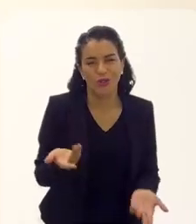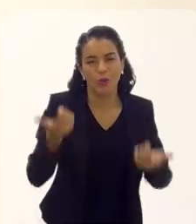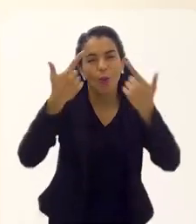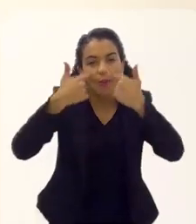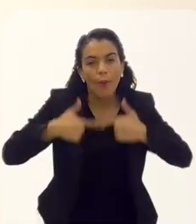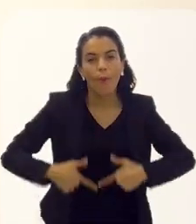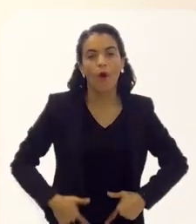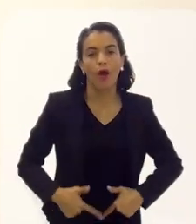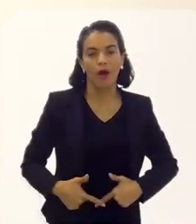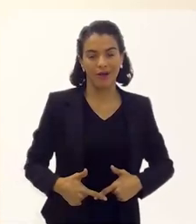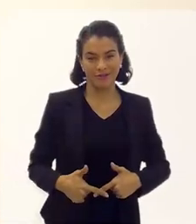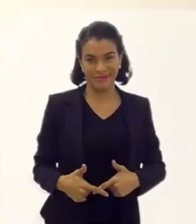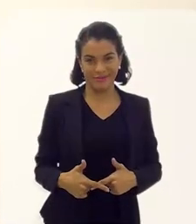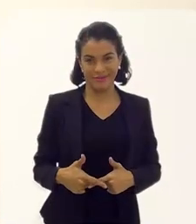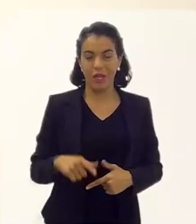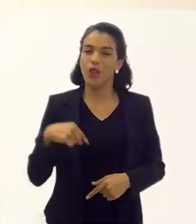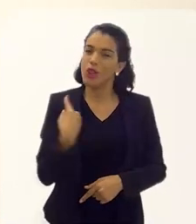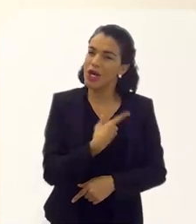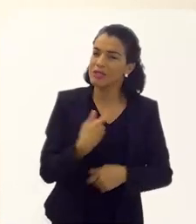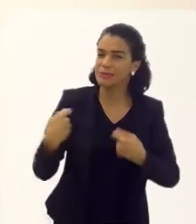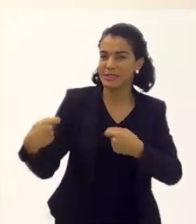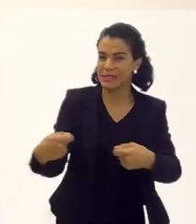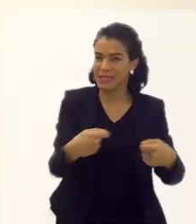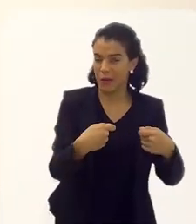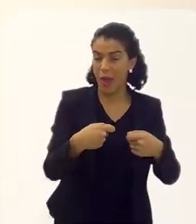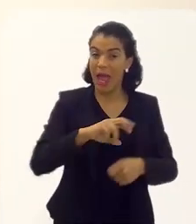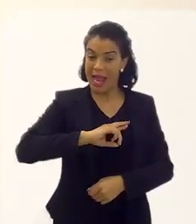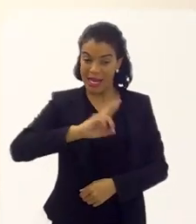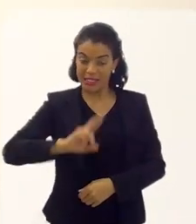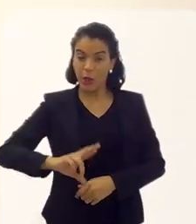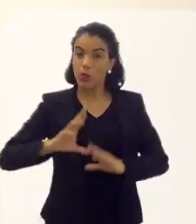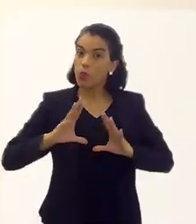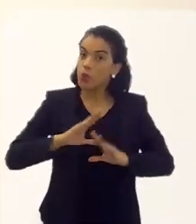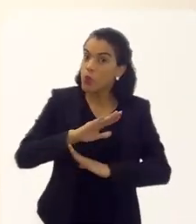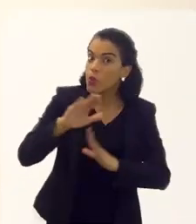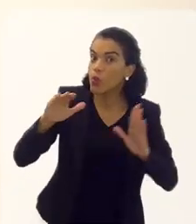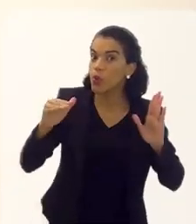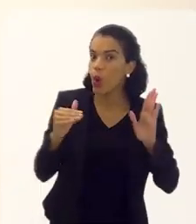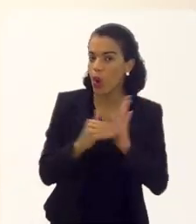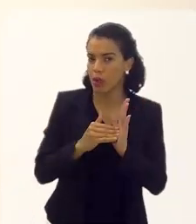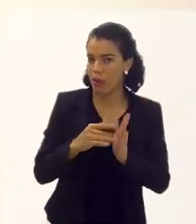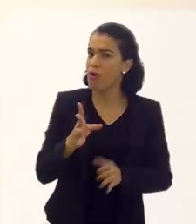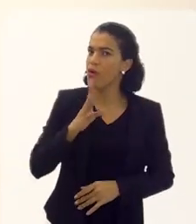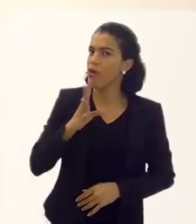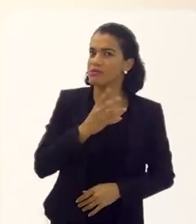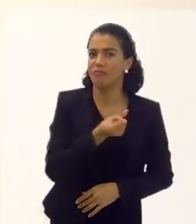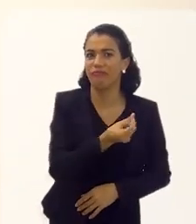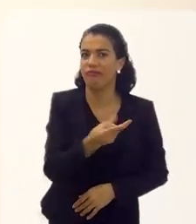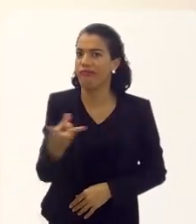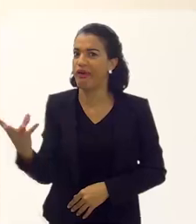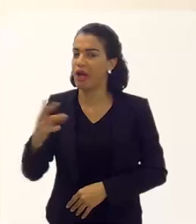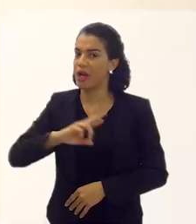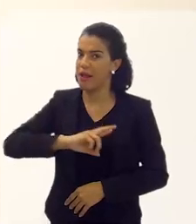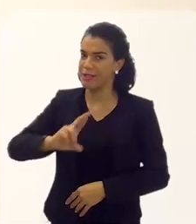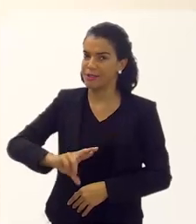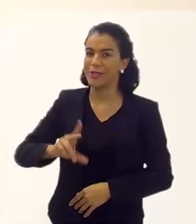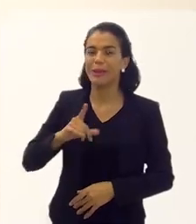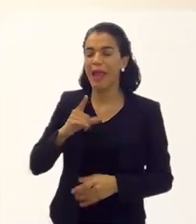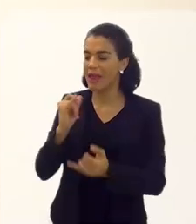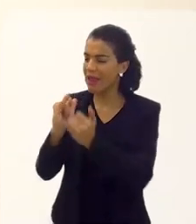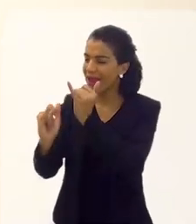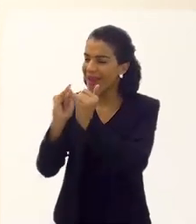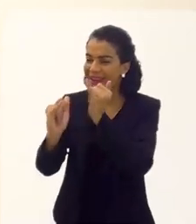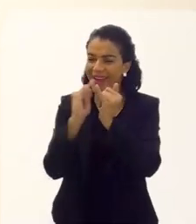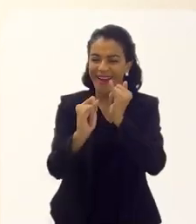todos nós, não é que precisamos... Eu acho que todas as religiões, todas, que eu conheço muitas, elas têm